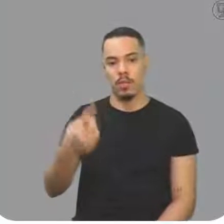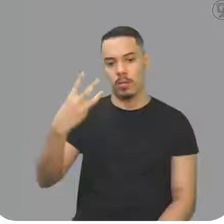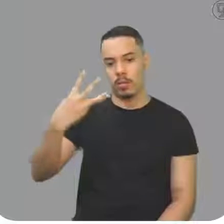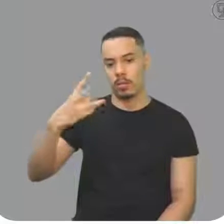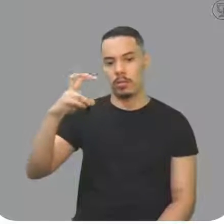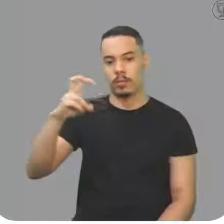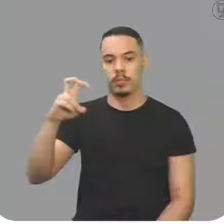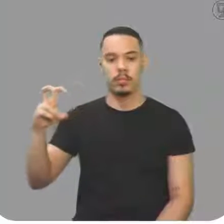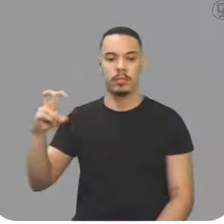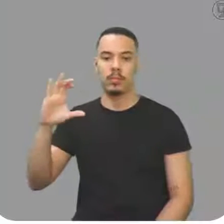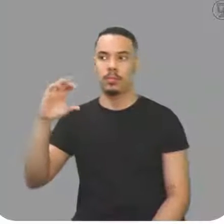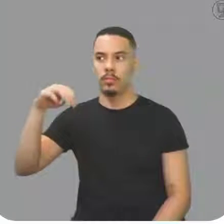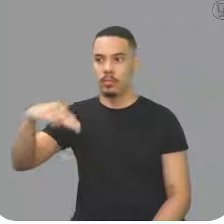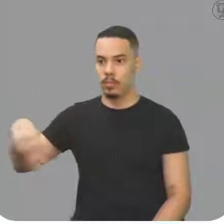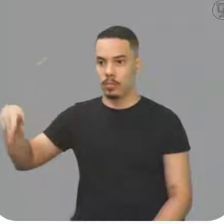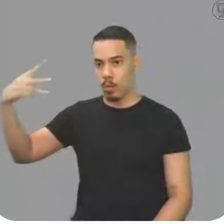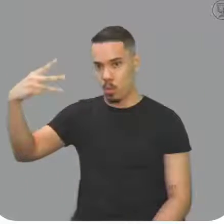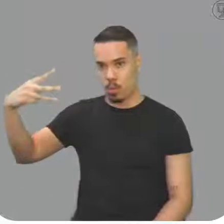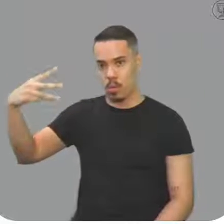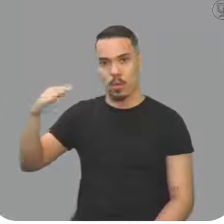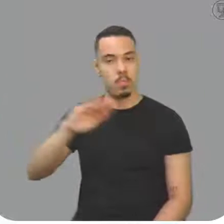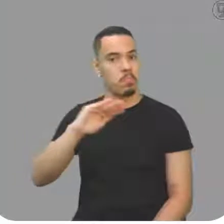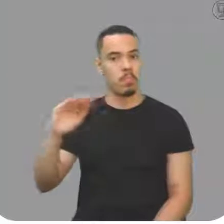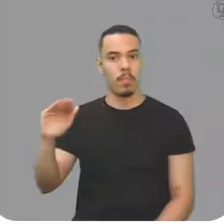5,355 centímetro cúbico.